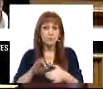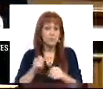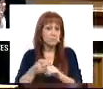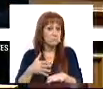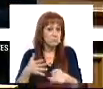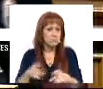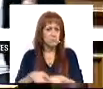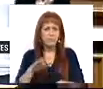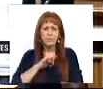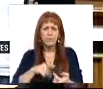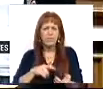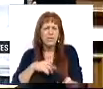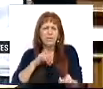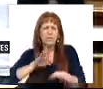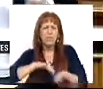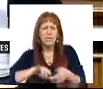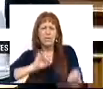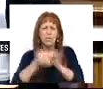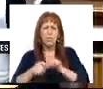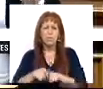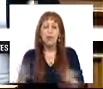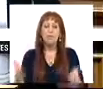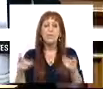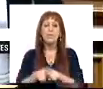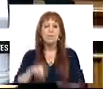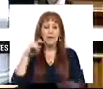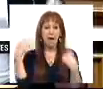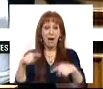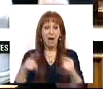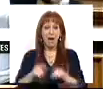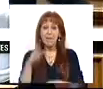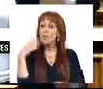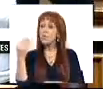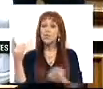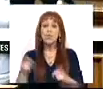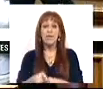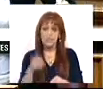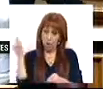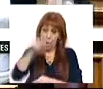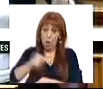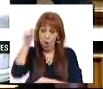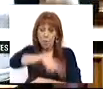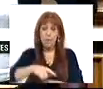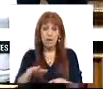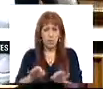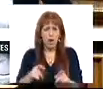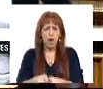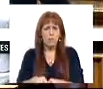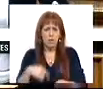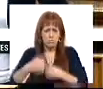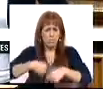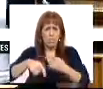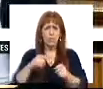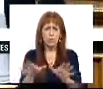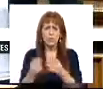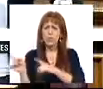Não é verdade? Os senhores fazem tudo ao contrário. Um incentivo que existe para que os jovens utilizem de uma forma mais massiva